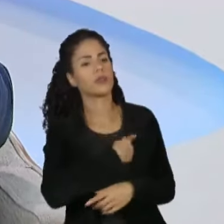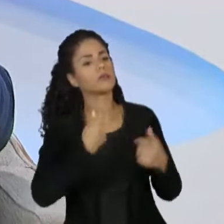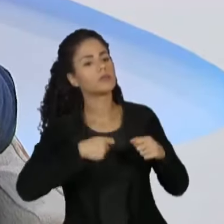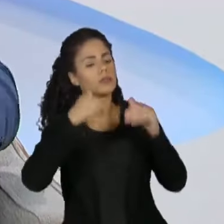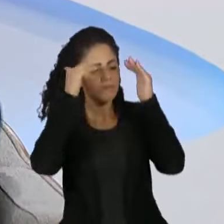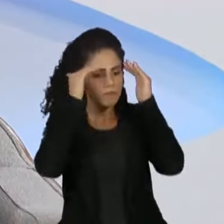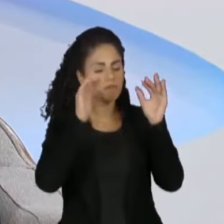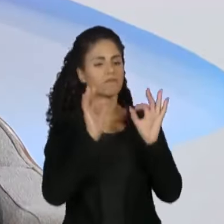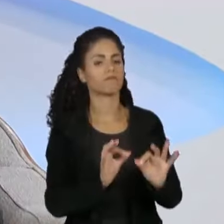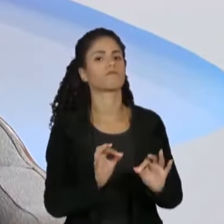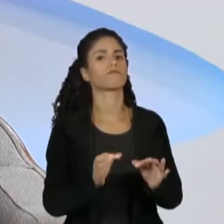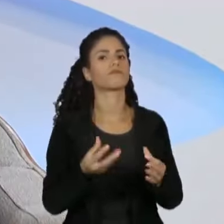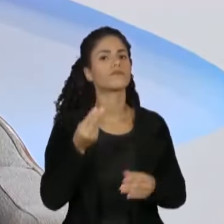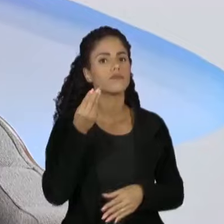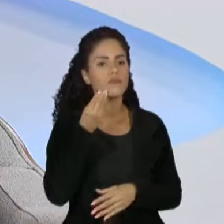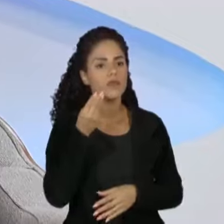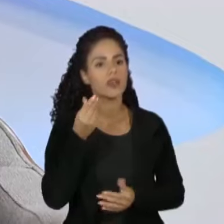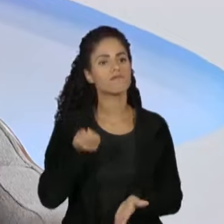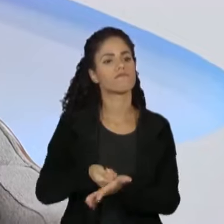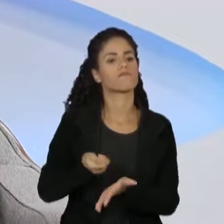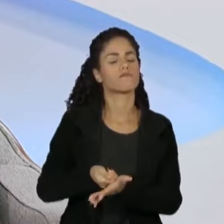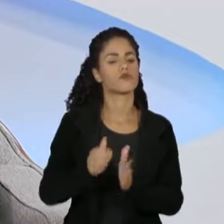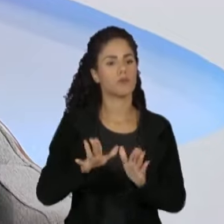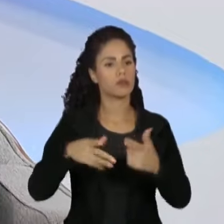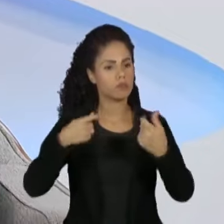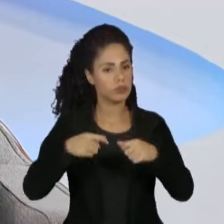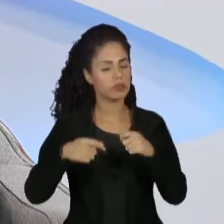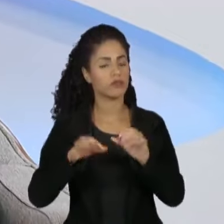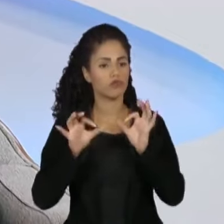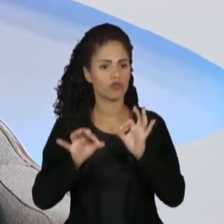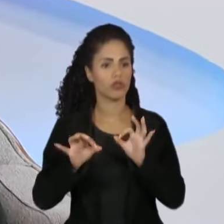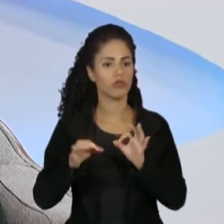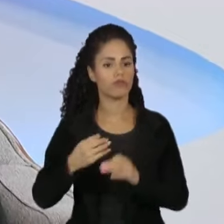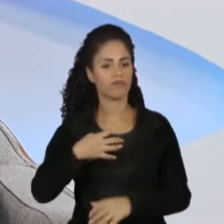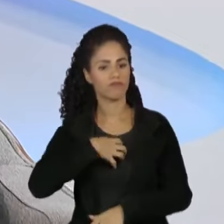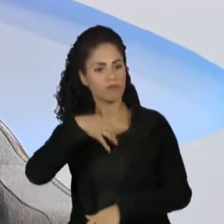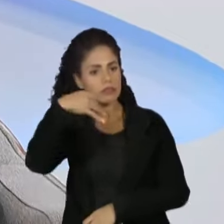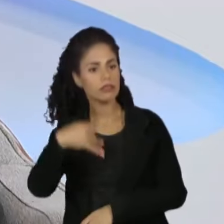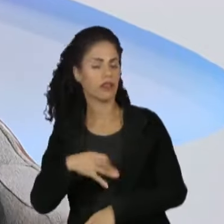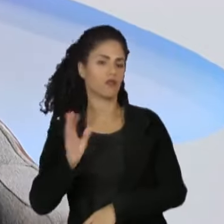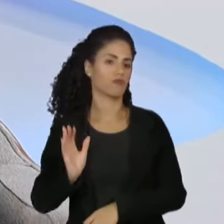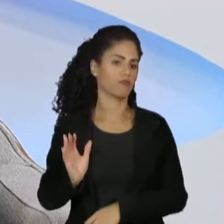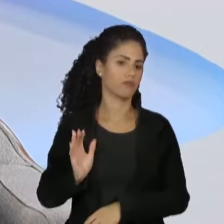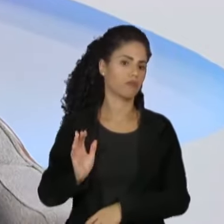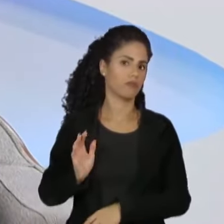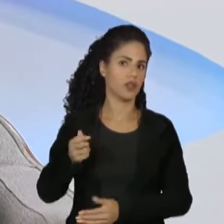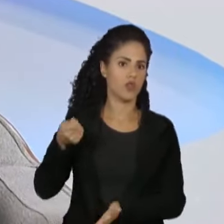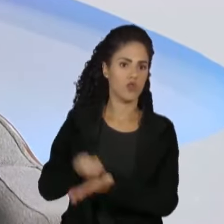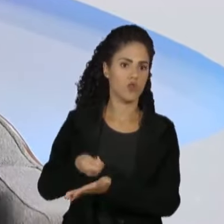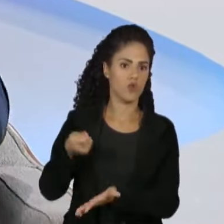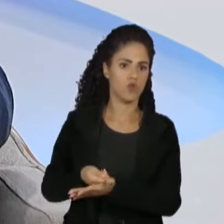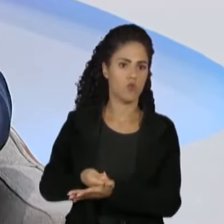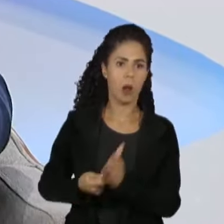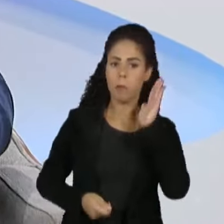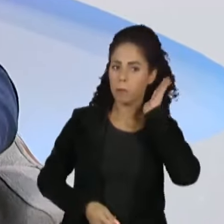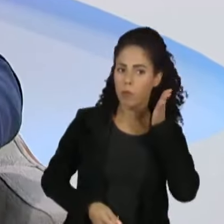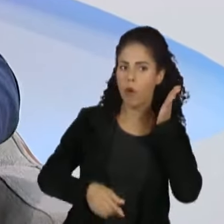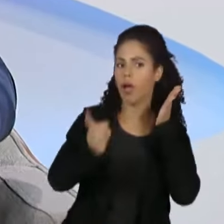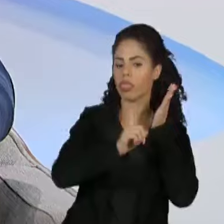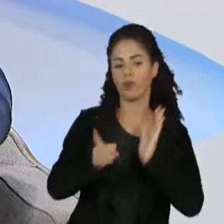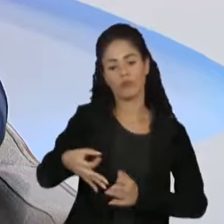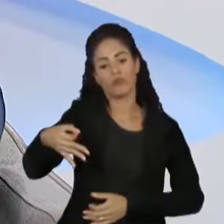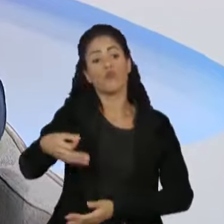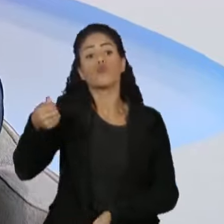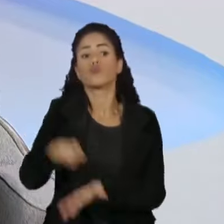revisitar, não só endurecer, mas fazê-la de forma inteligente. Porque lei dura não pode ser lei burra. Tem que ser lei